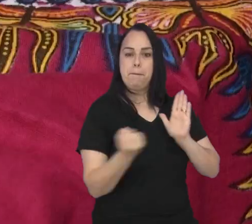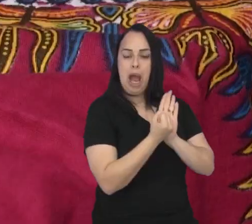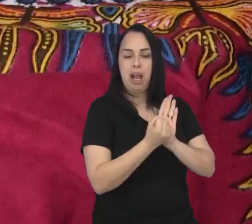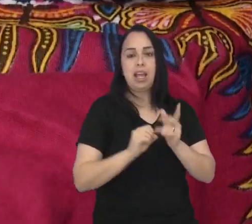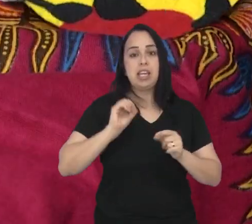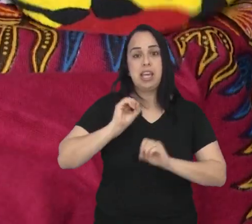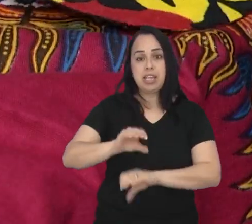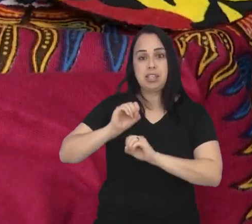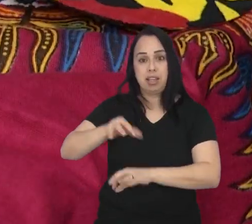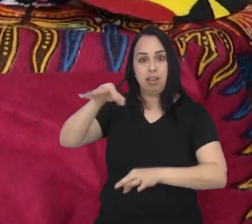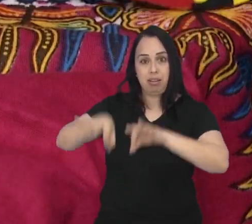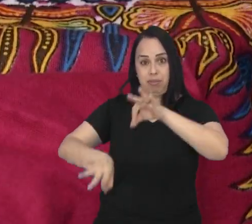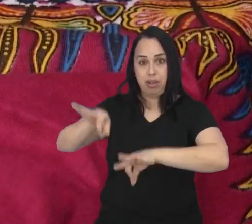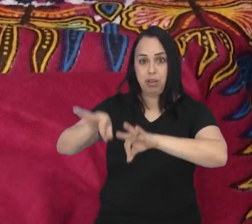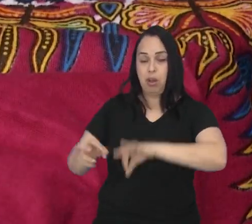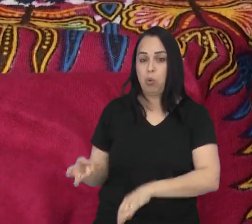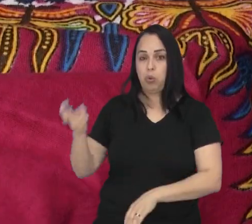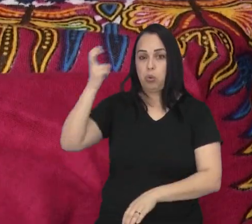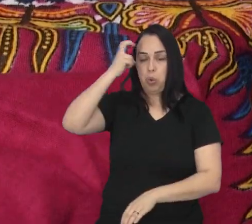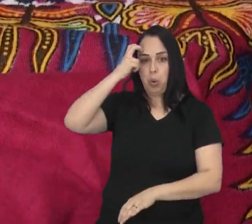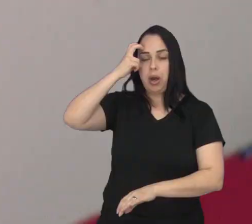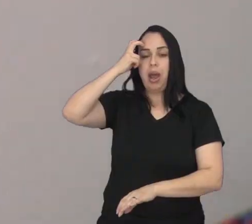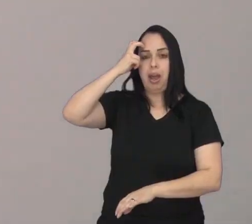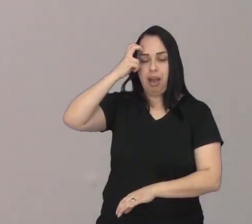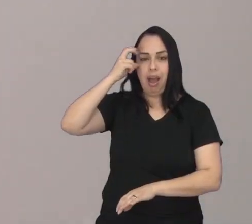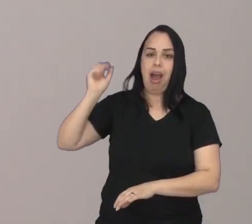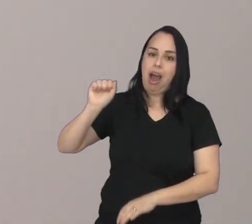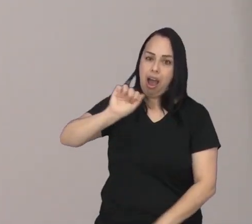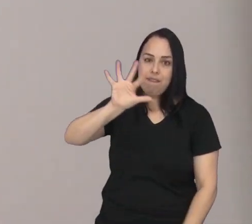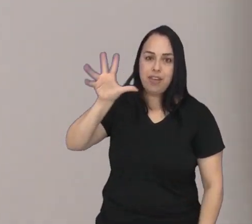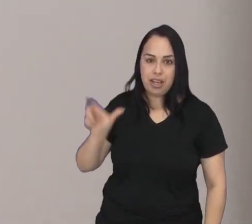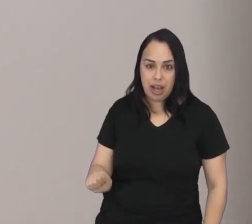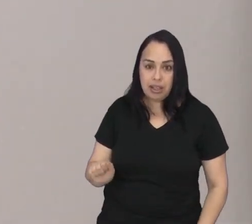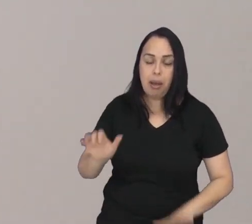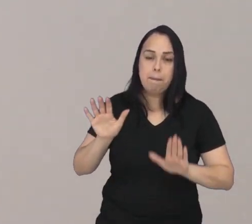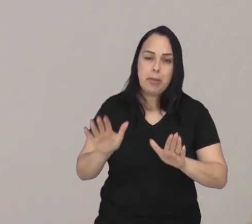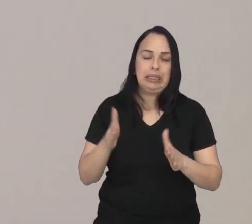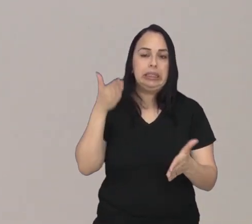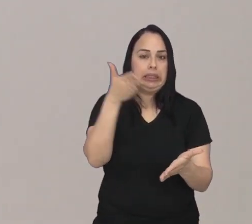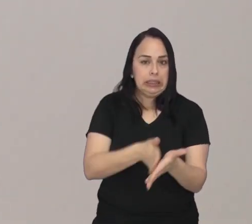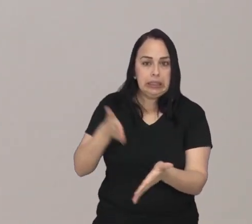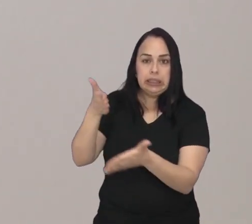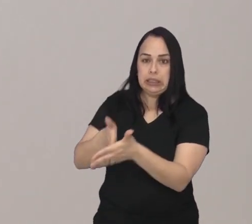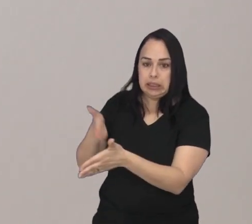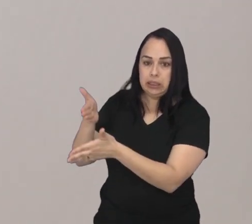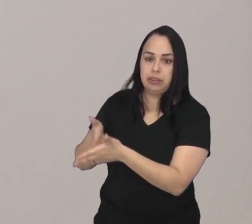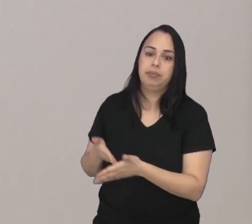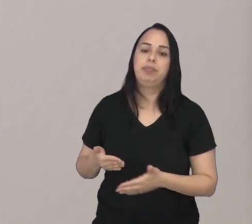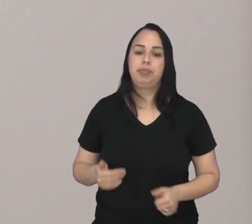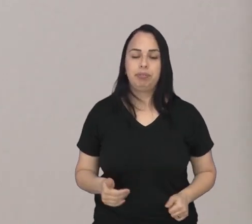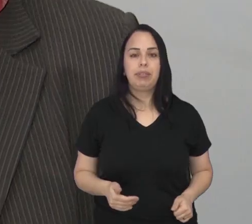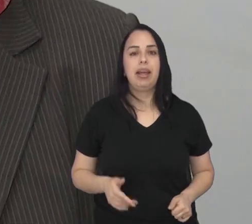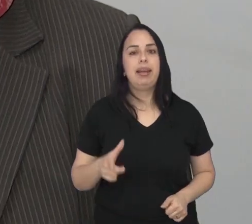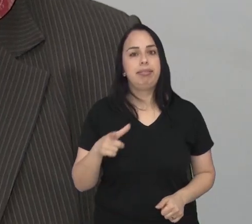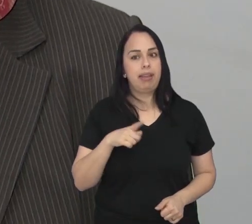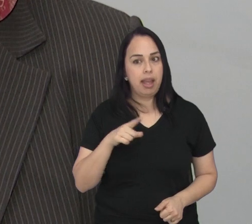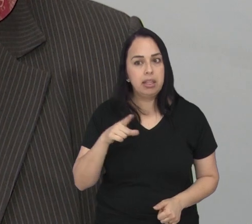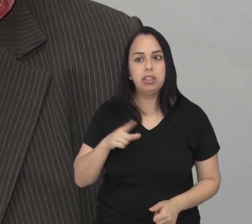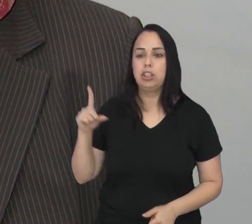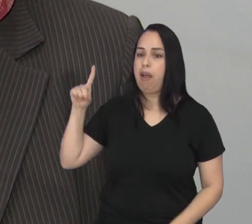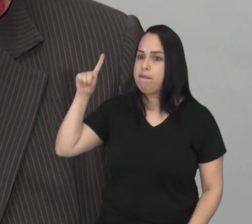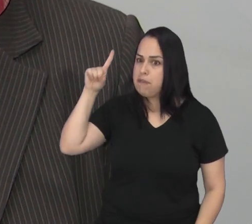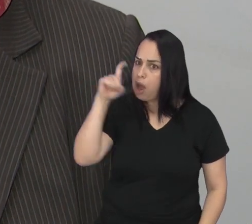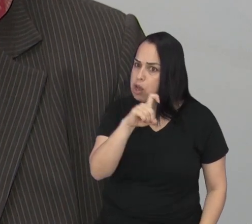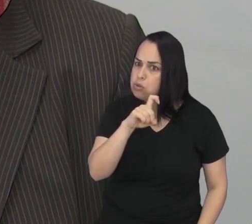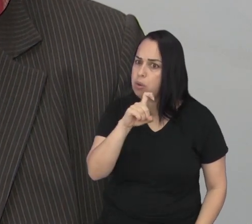roupas e dá oficina sobre cultura africana, mas ainda esbarra em algumas adversidades no dia a dia. A gente tem